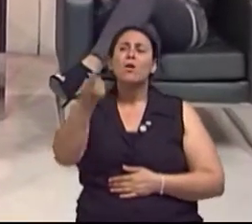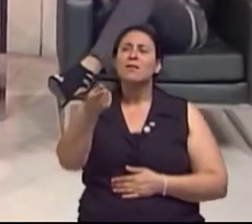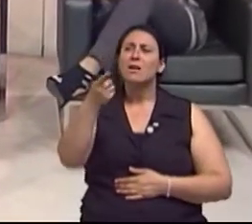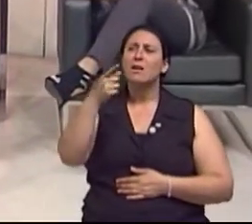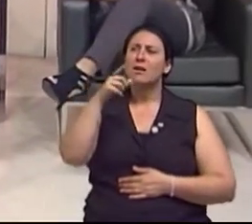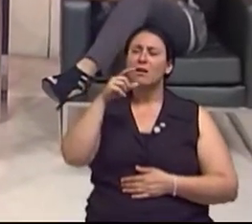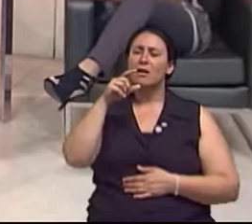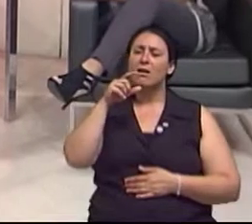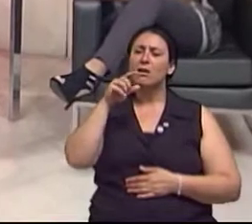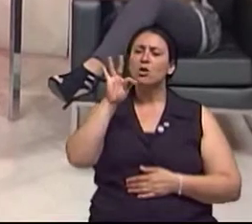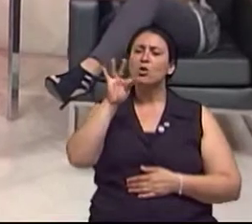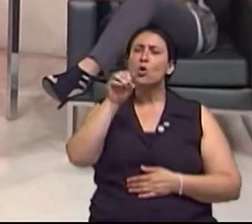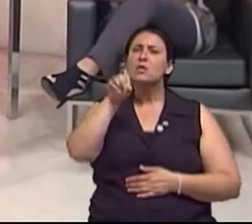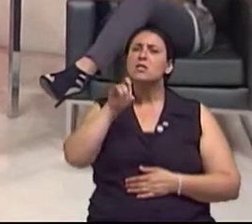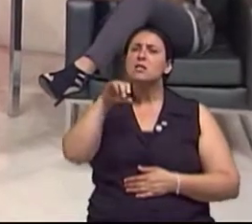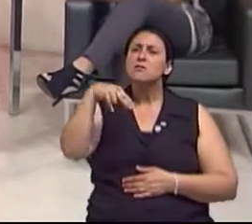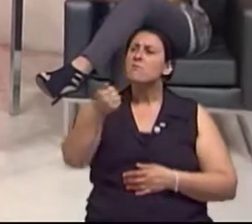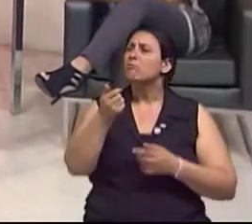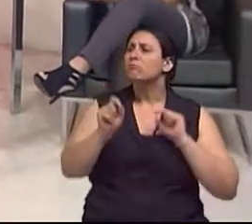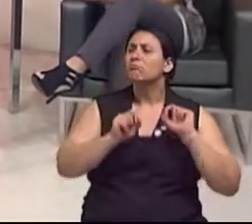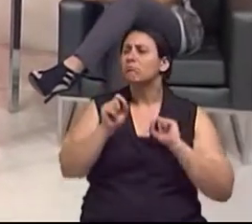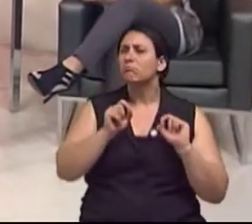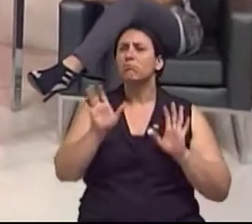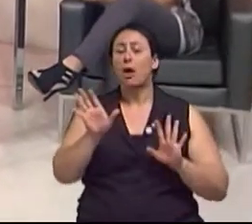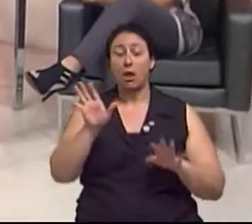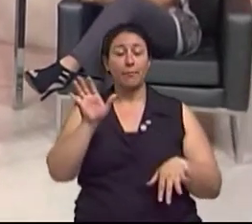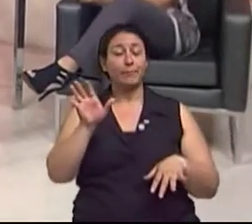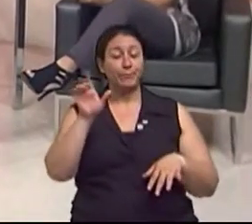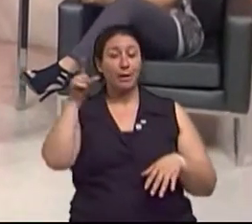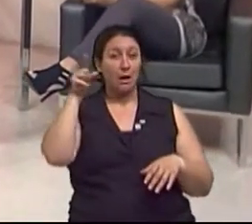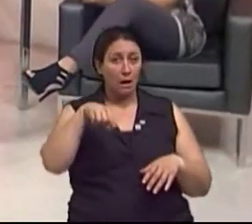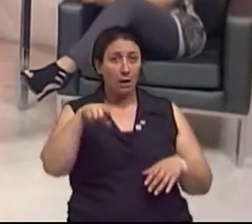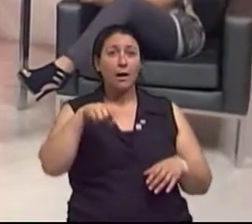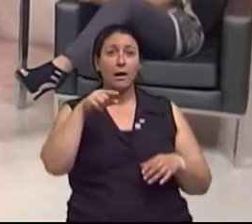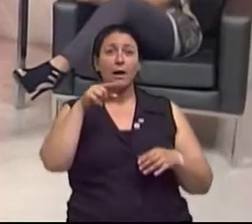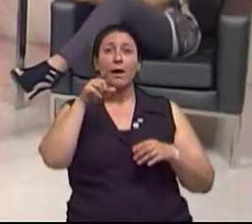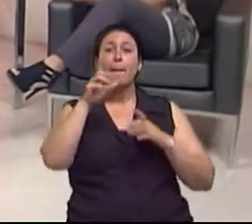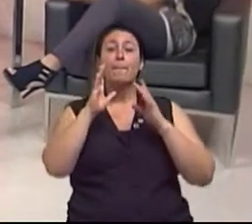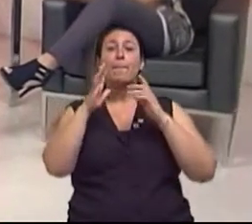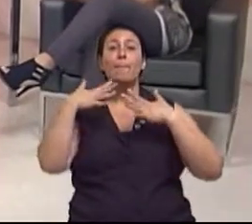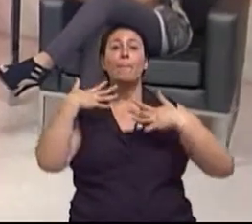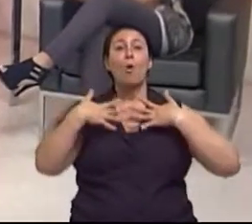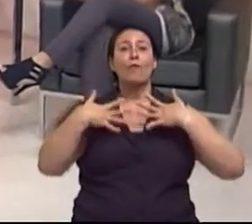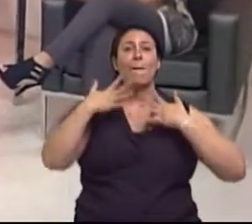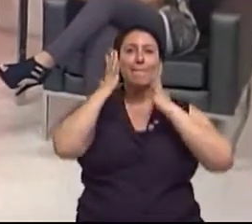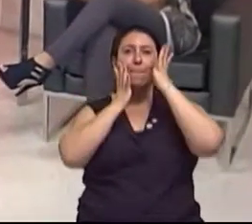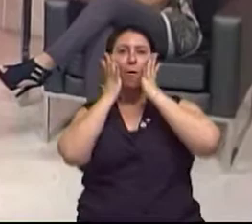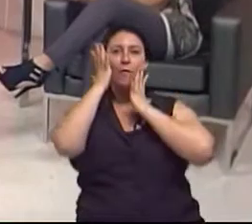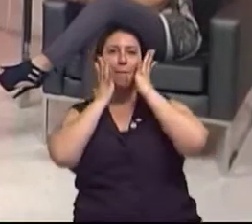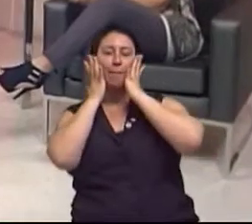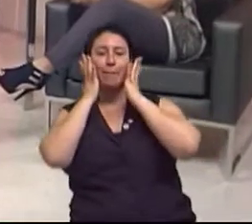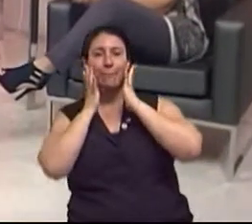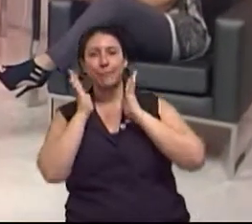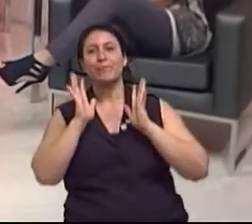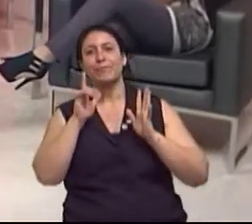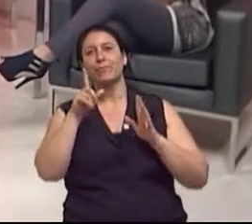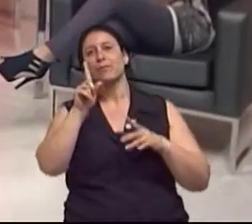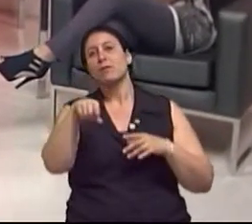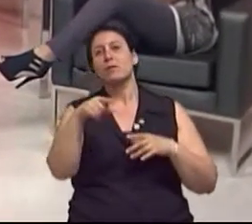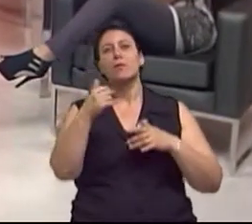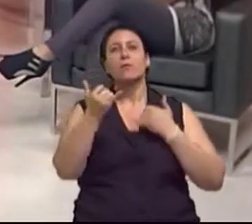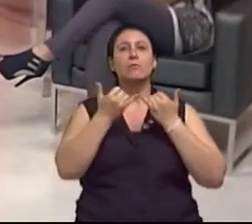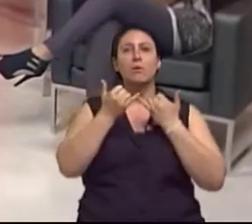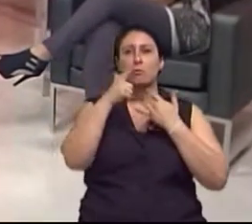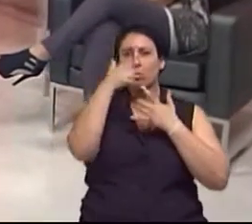toxina é justamente para as ruguinhas que são do movimento. Ah, ok. Para a glabela, para a